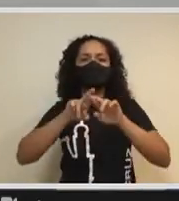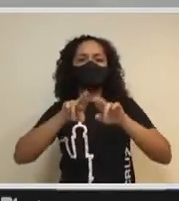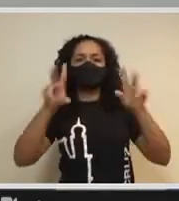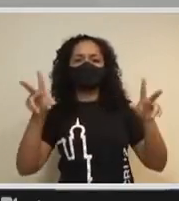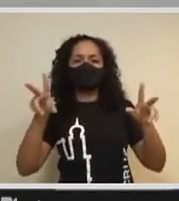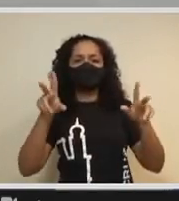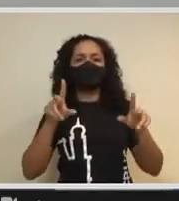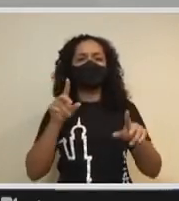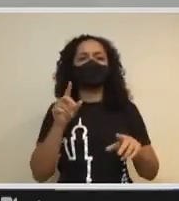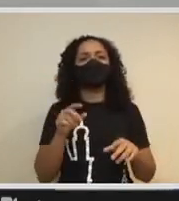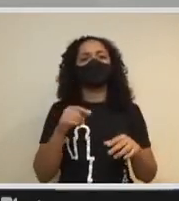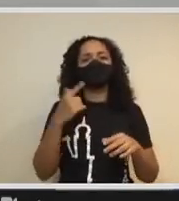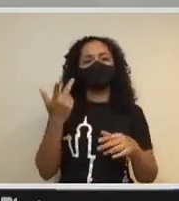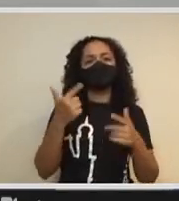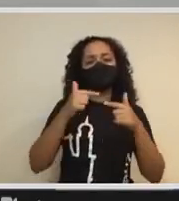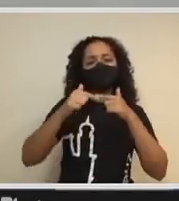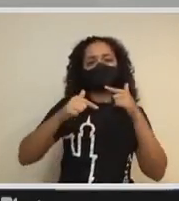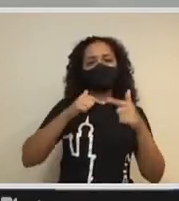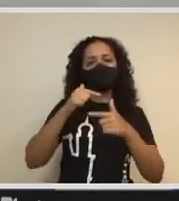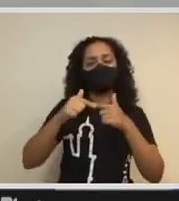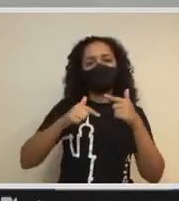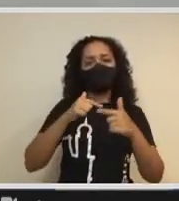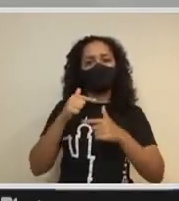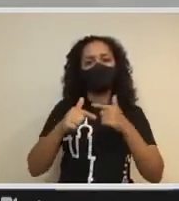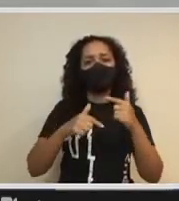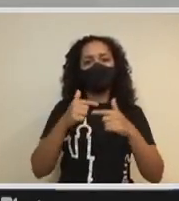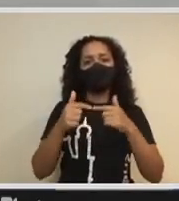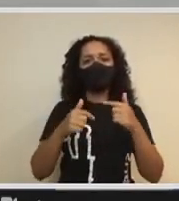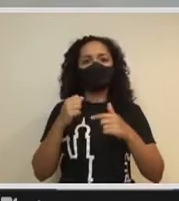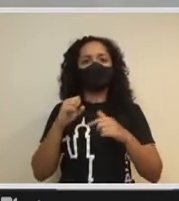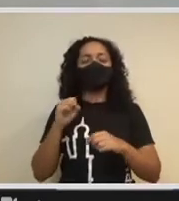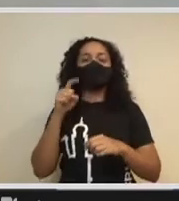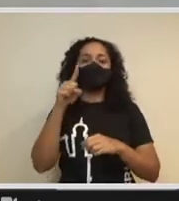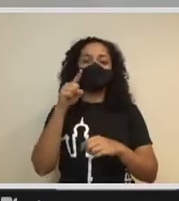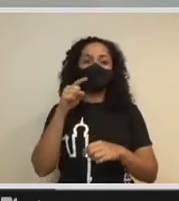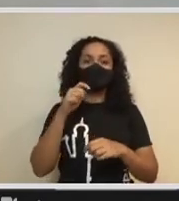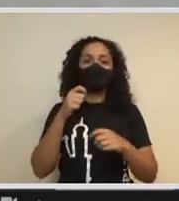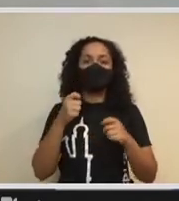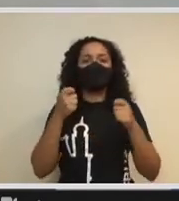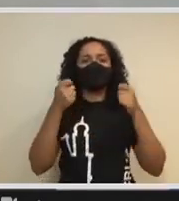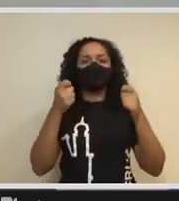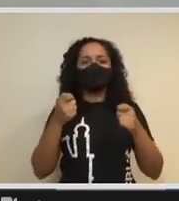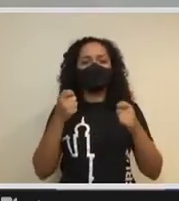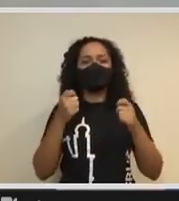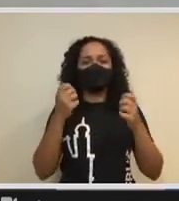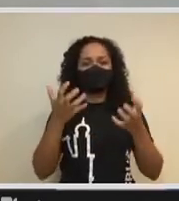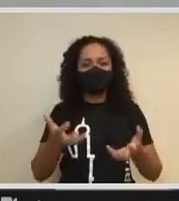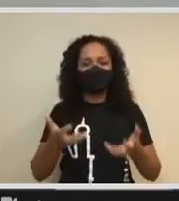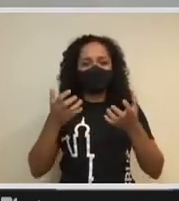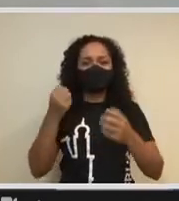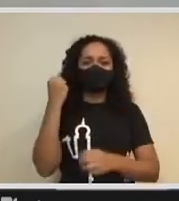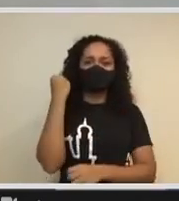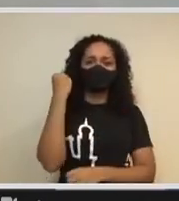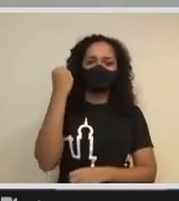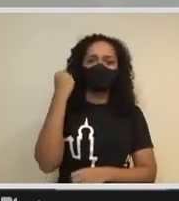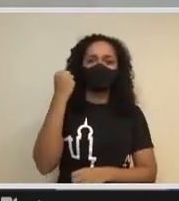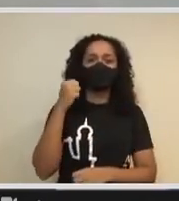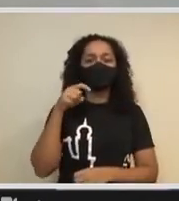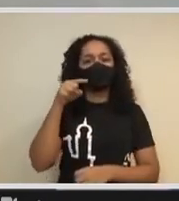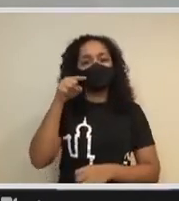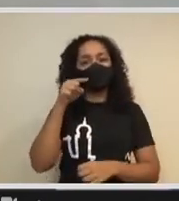desses papéis. estávamos pensando no reforço do gabinete. E o Valcler vai estar dedicado, então,